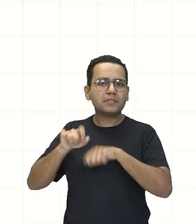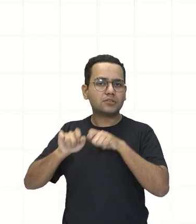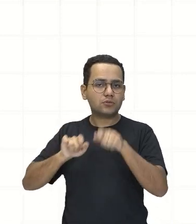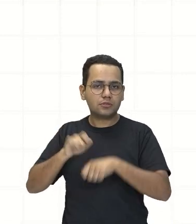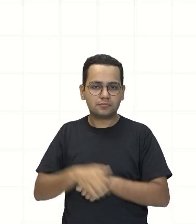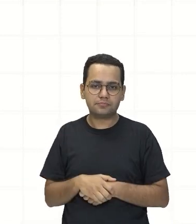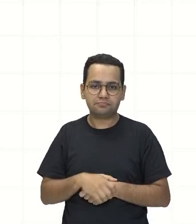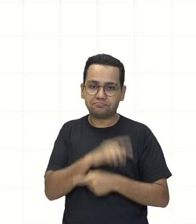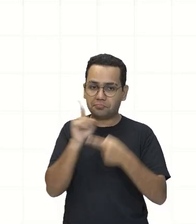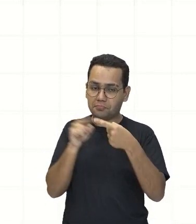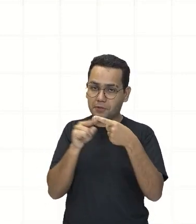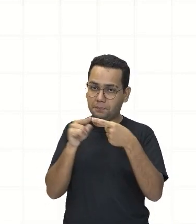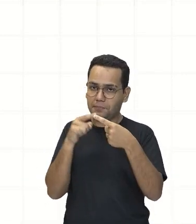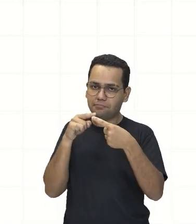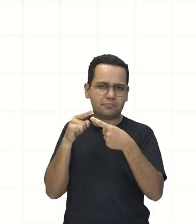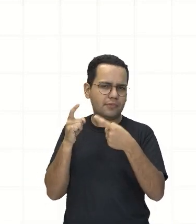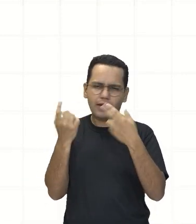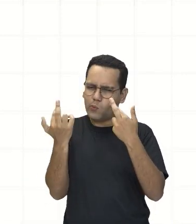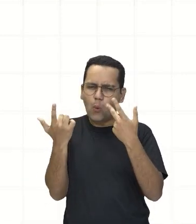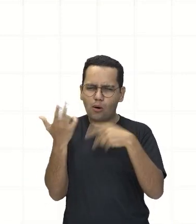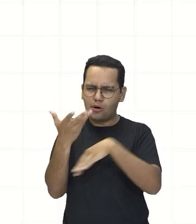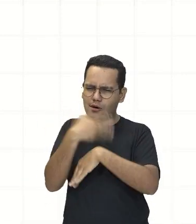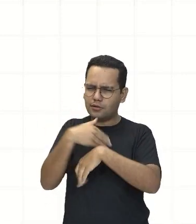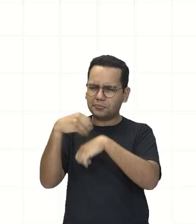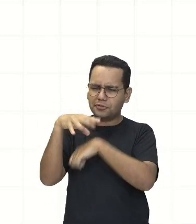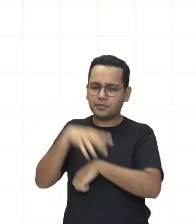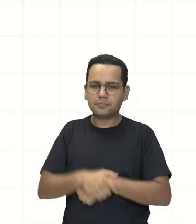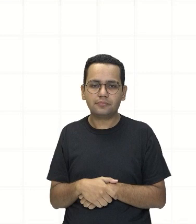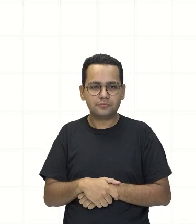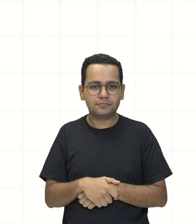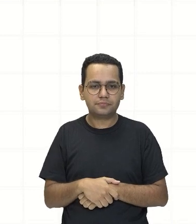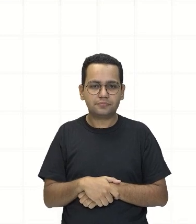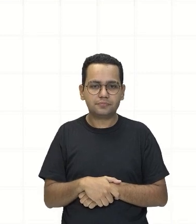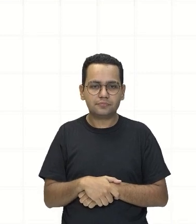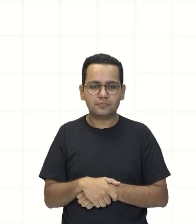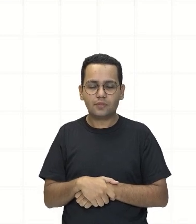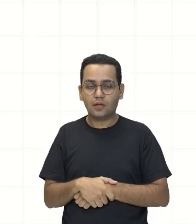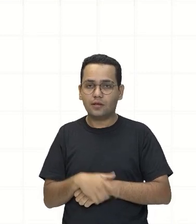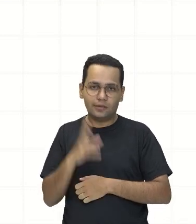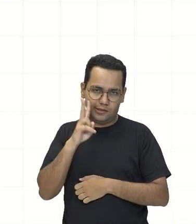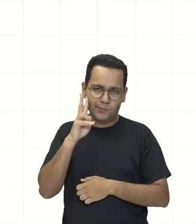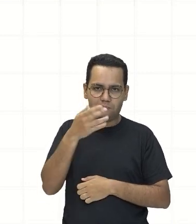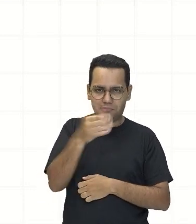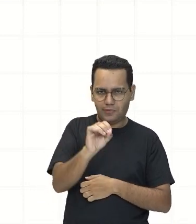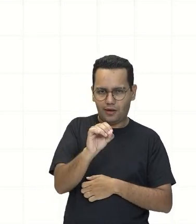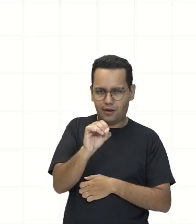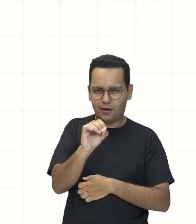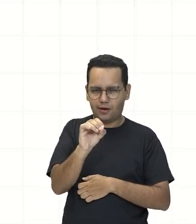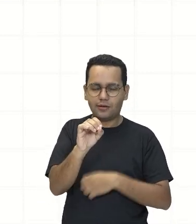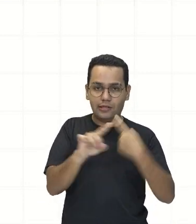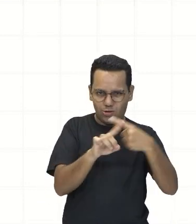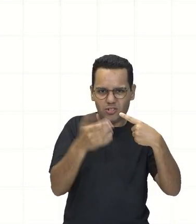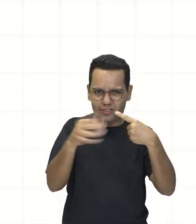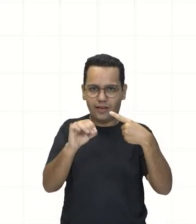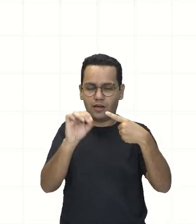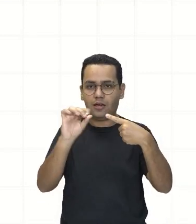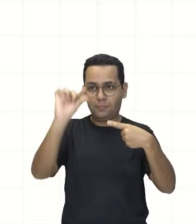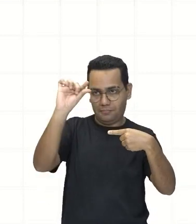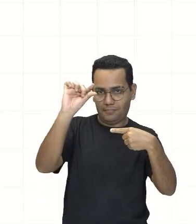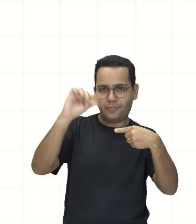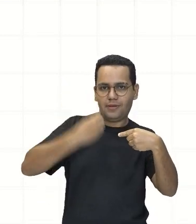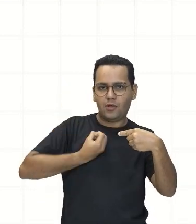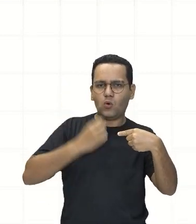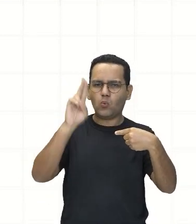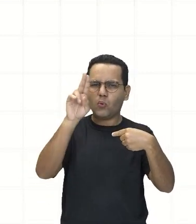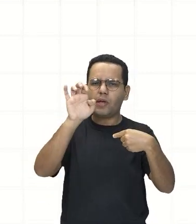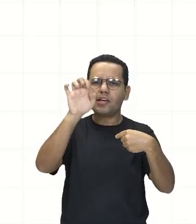história como eu falei Igualar os expoentes E adicionar os coeficientes Ou seja Operar